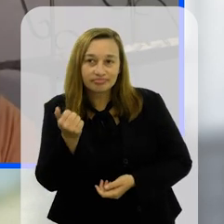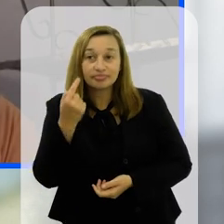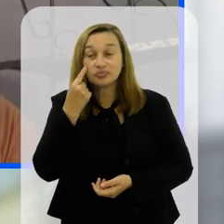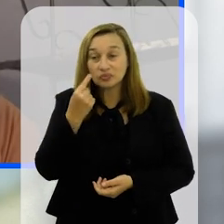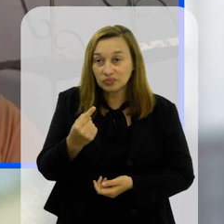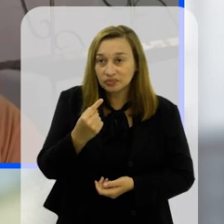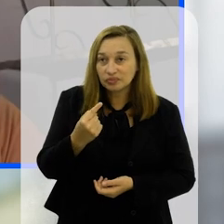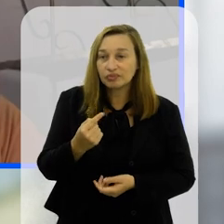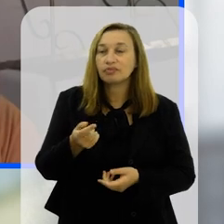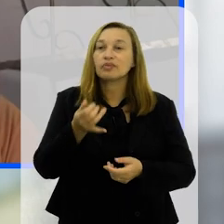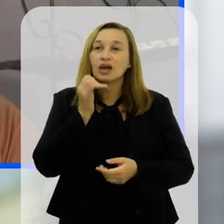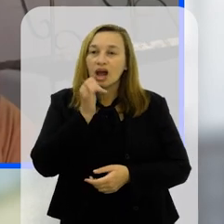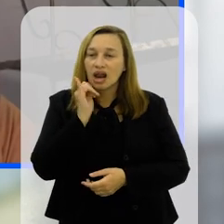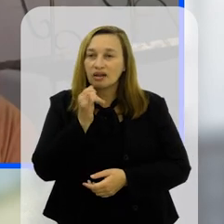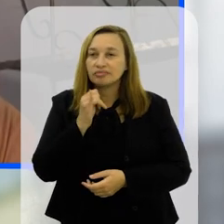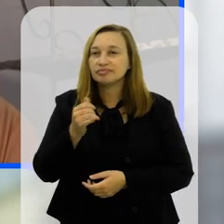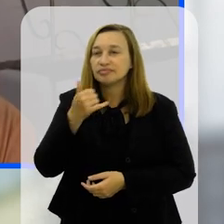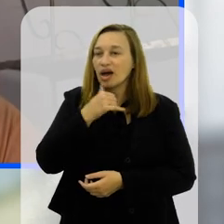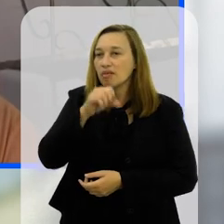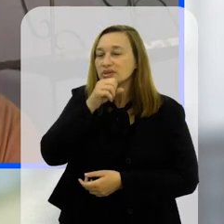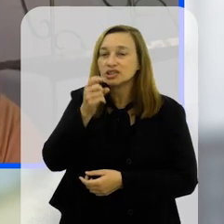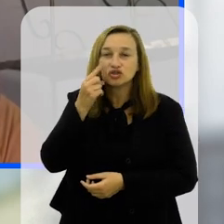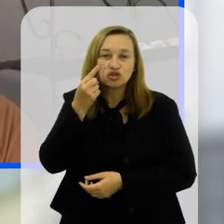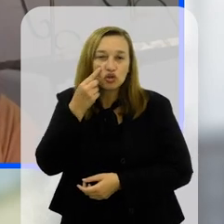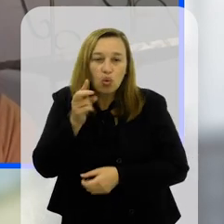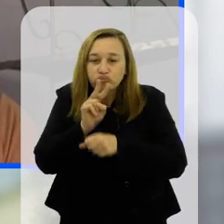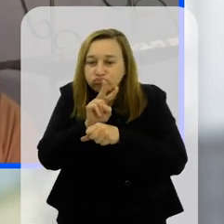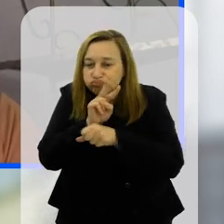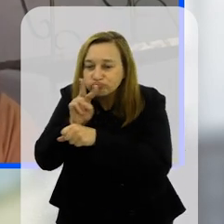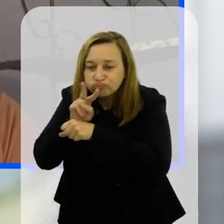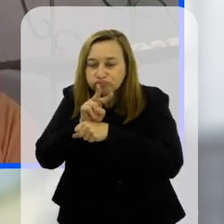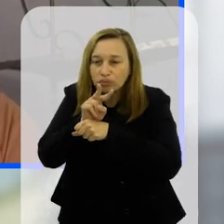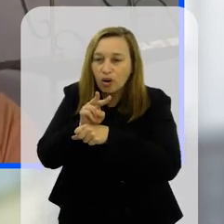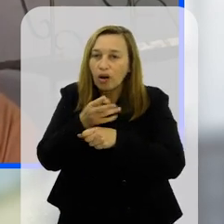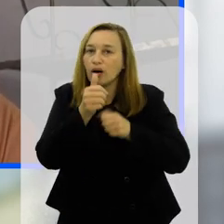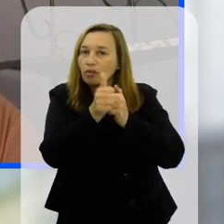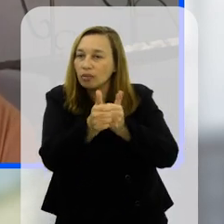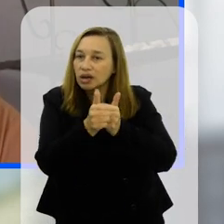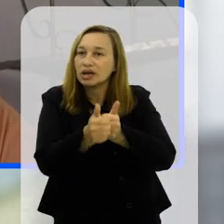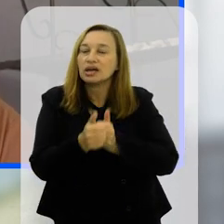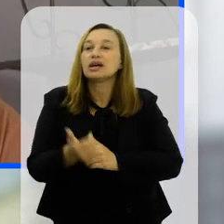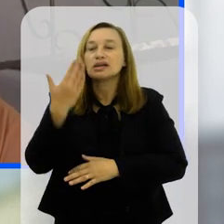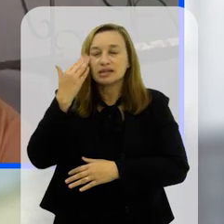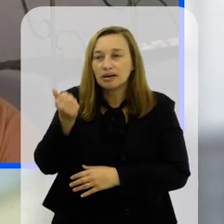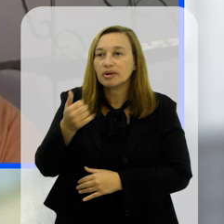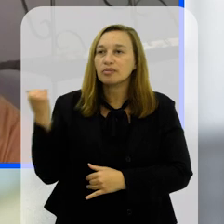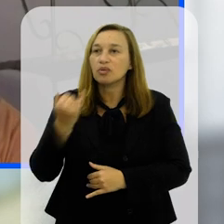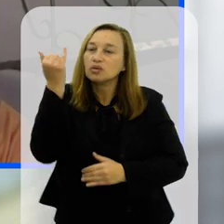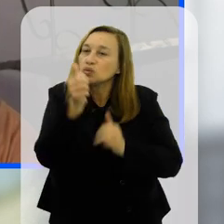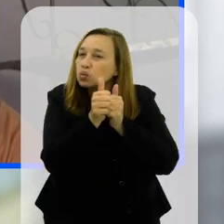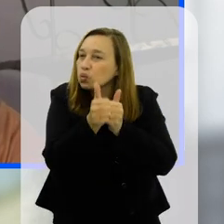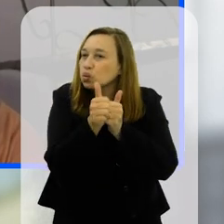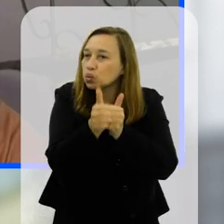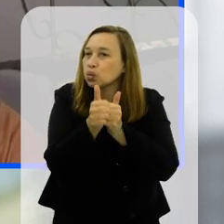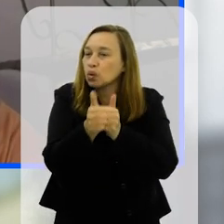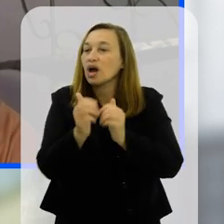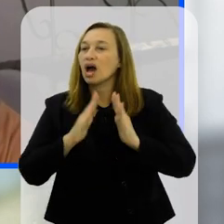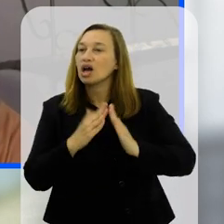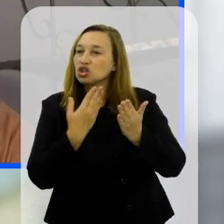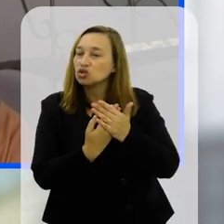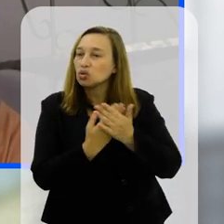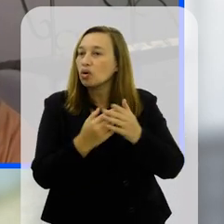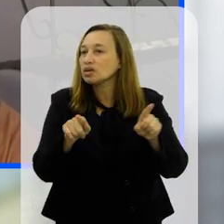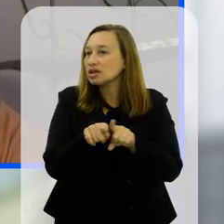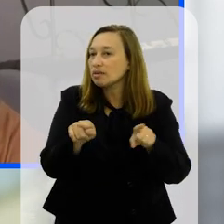sabe aí a gente viu até pelo relato da mãe que está sempre de olho ali acompanhando a gente sabe que é importante ter esse acompanhamento a